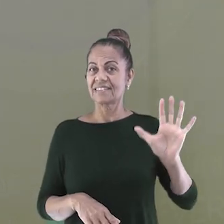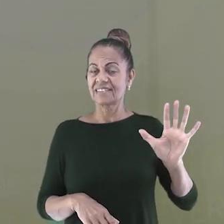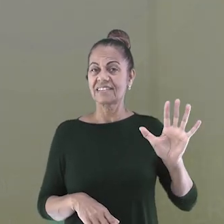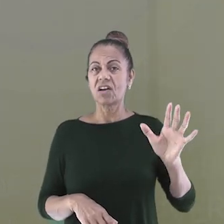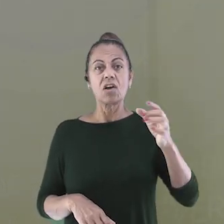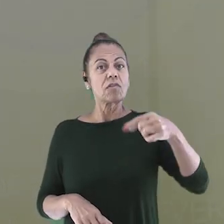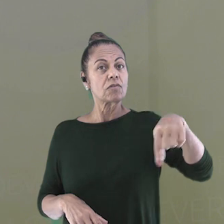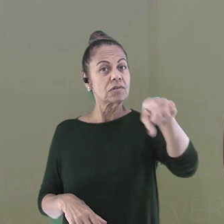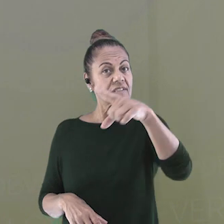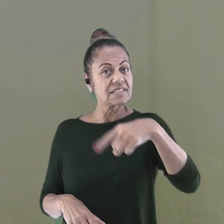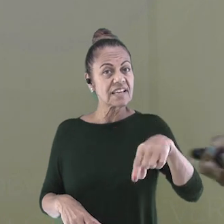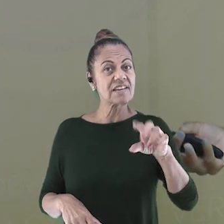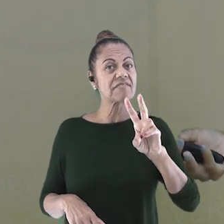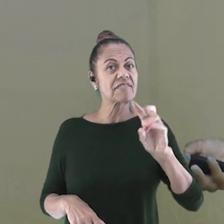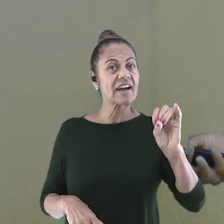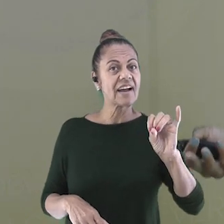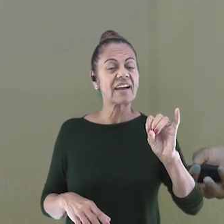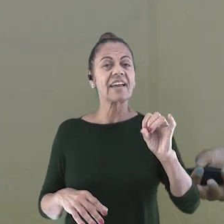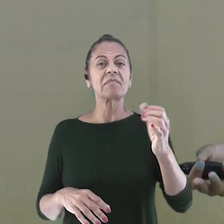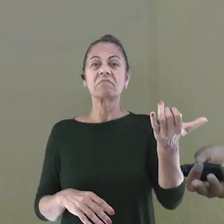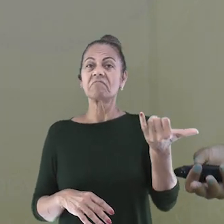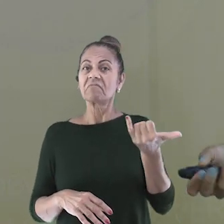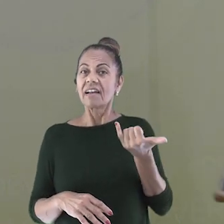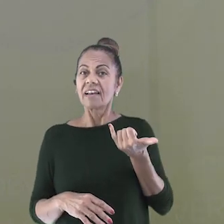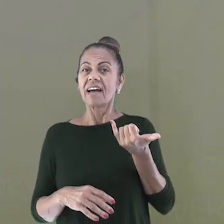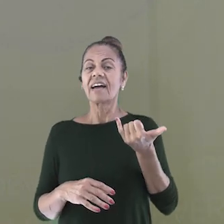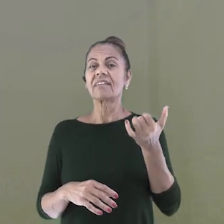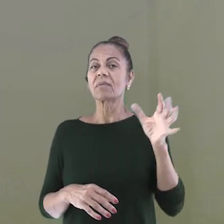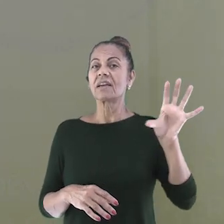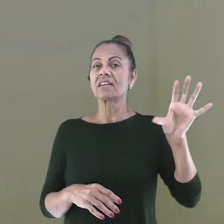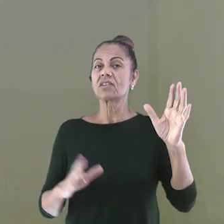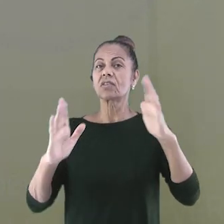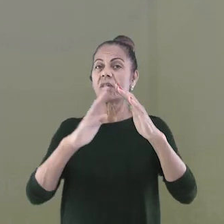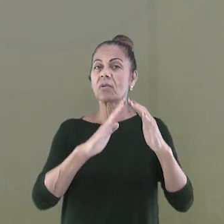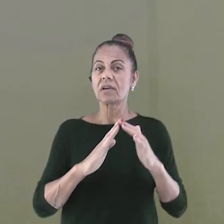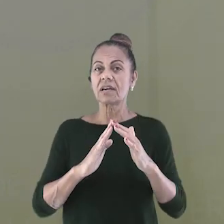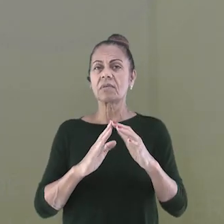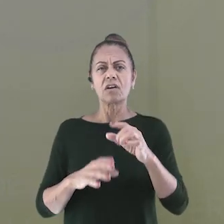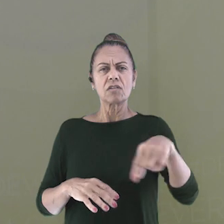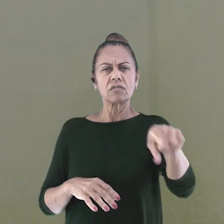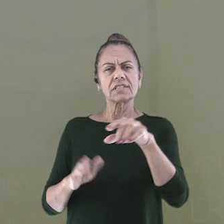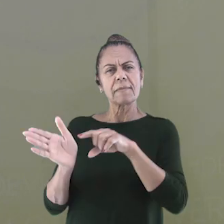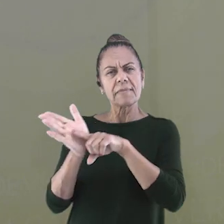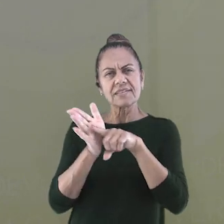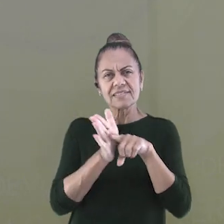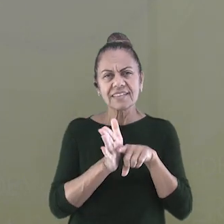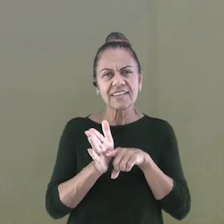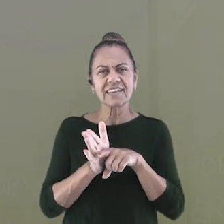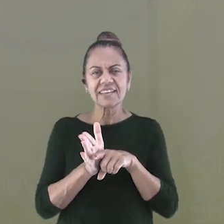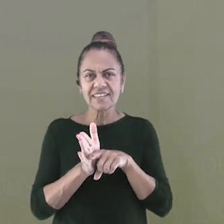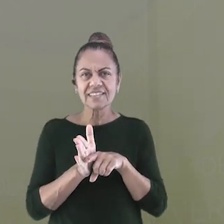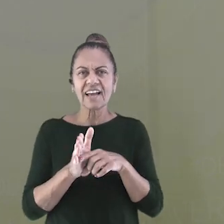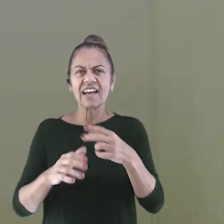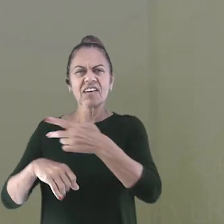Que tal você me contar curiosidades sobre a região onde moramos? Faça sua pesquisa breve sobre o Sudeste.